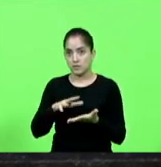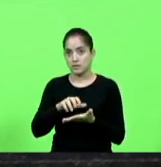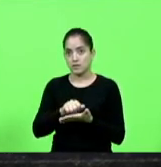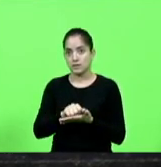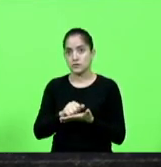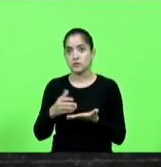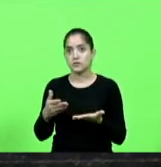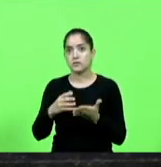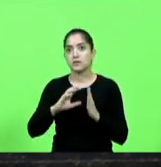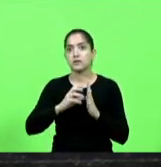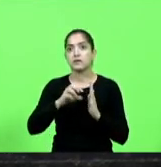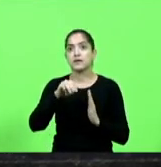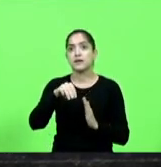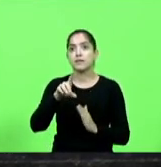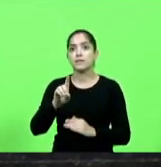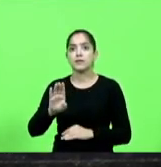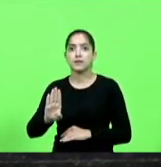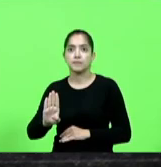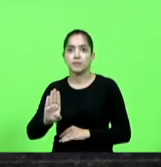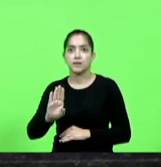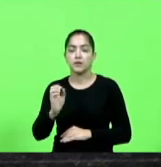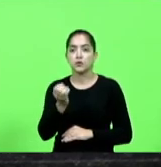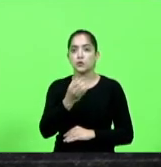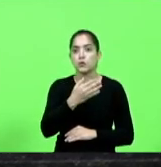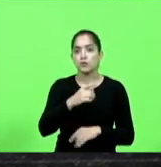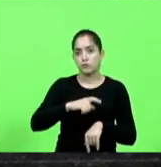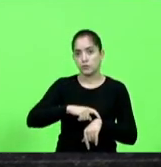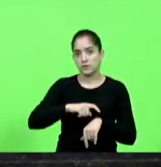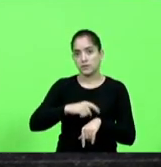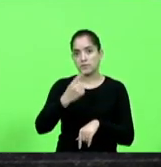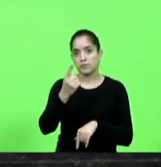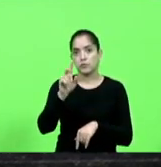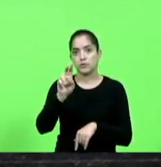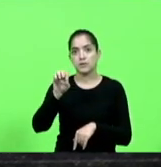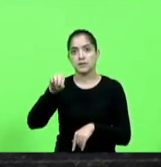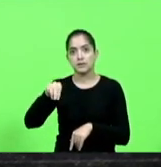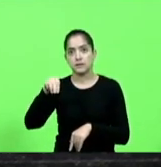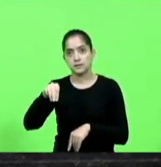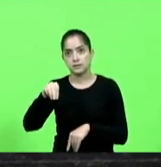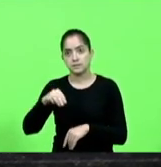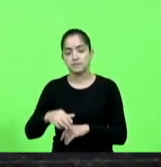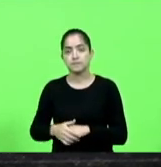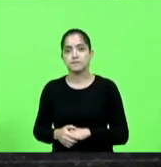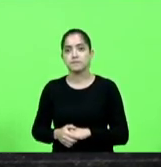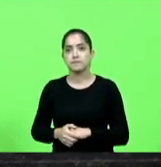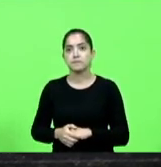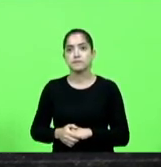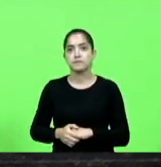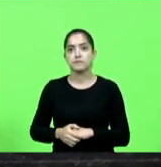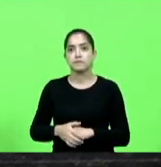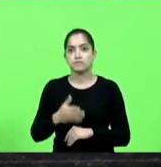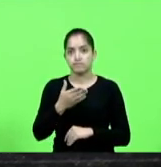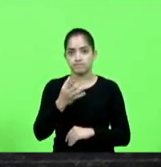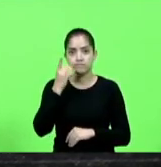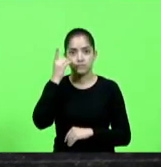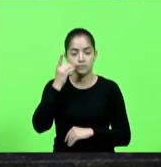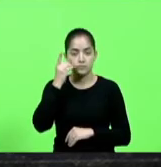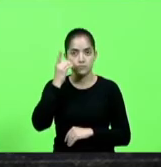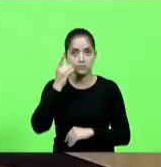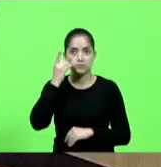mdb partido novo por 15 minutos vossa excelência deputada terá 15 minutos